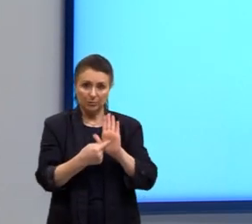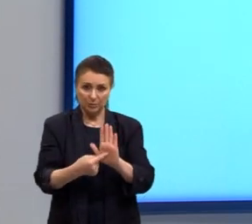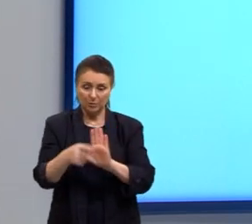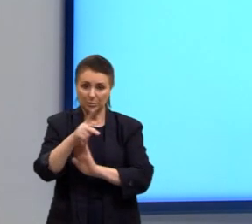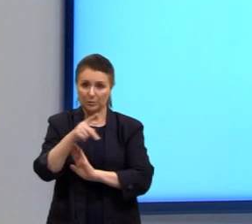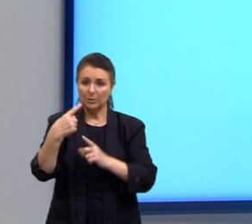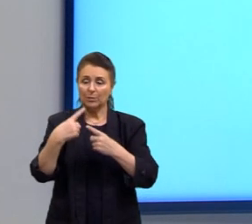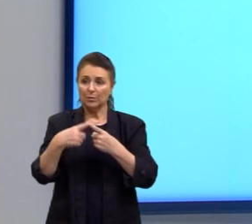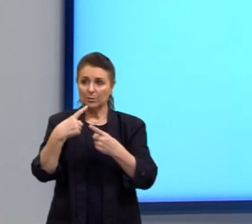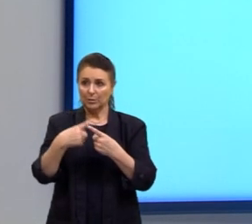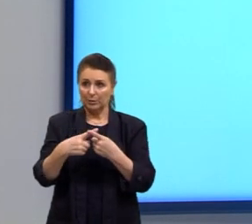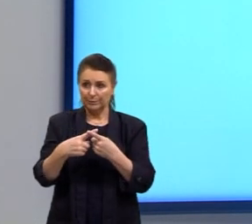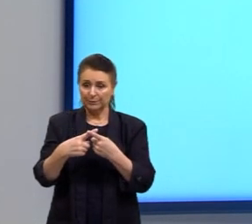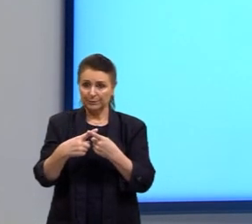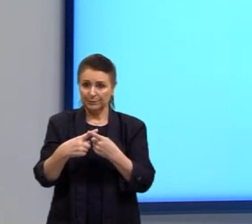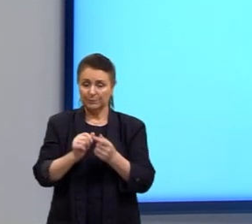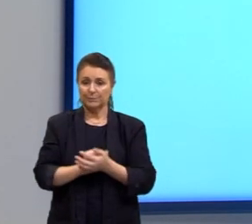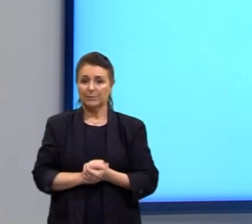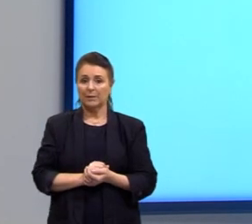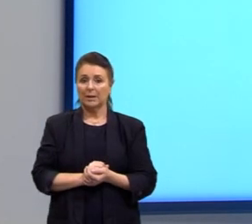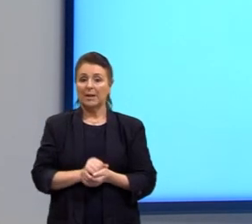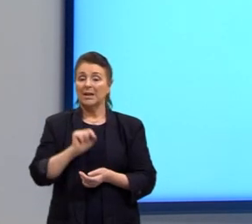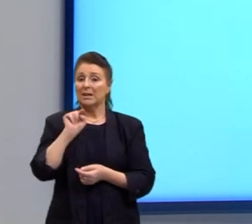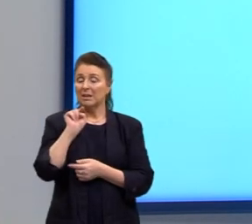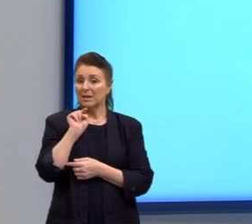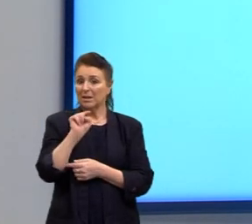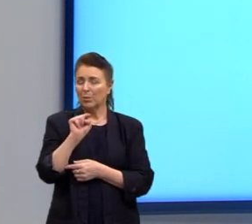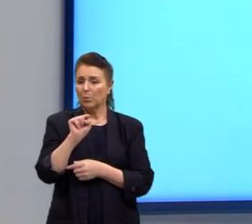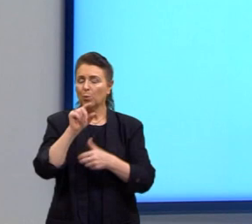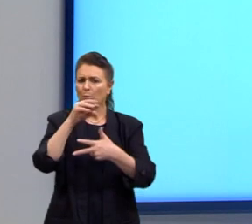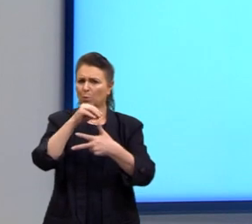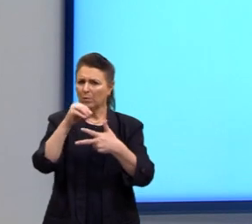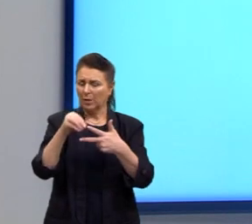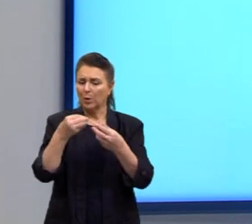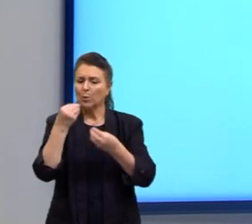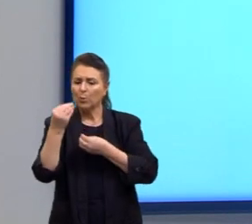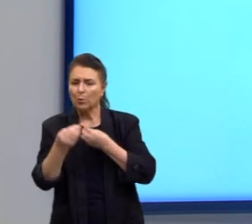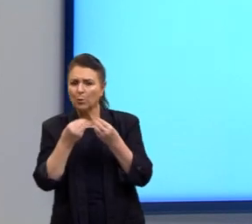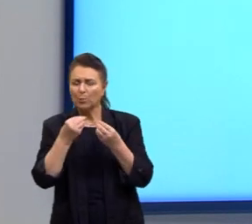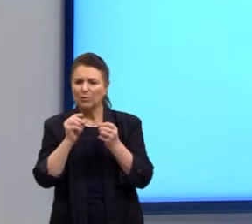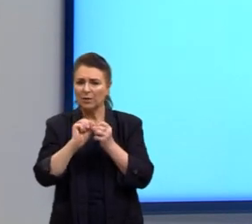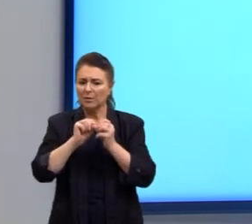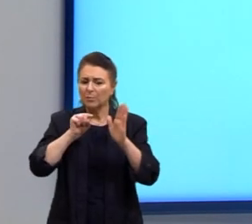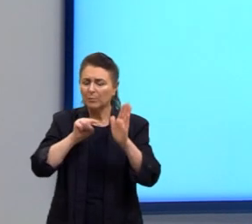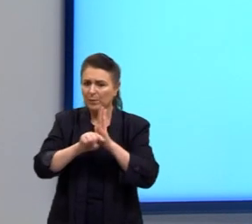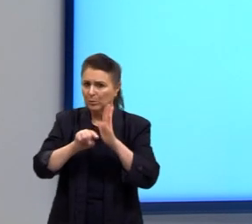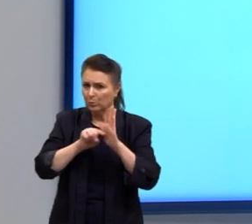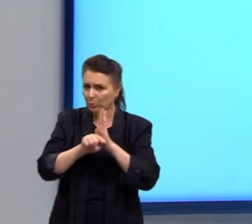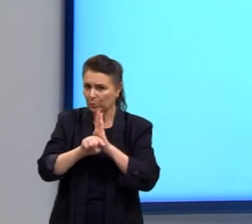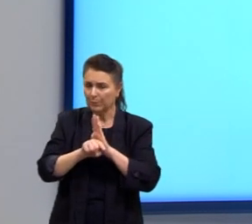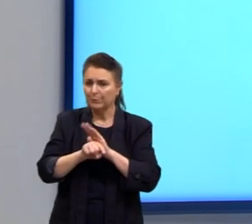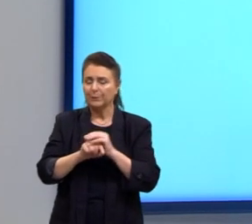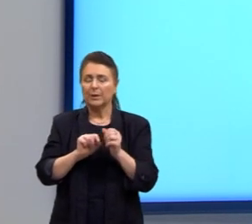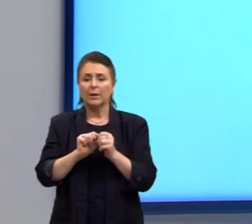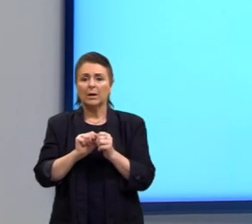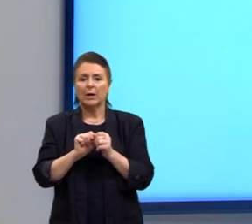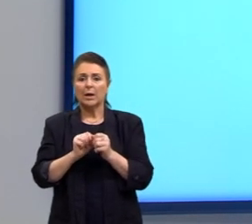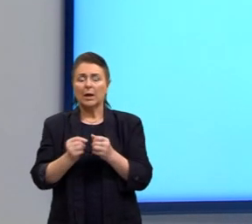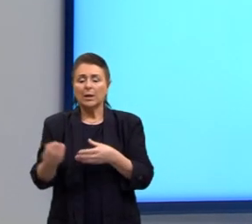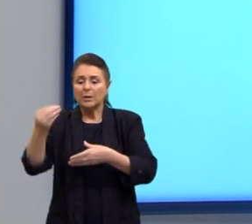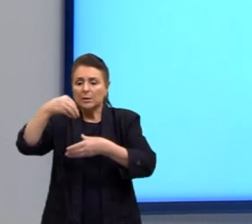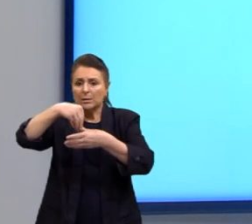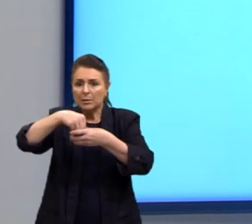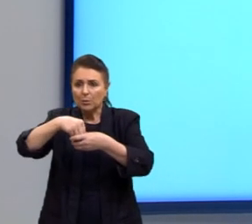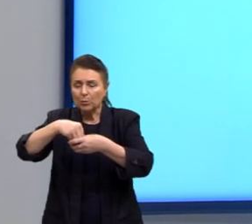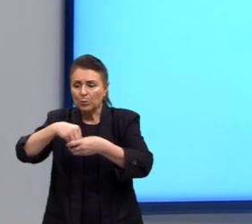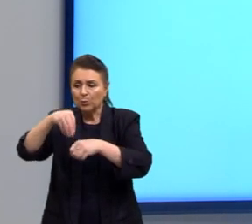por quê, gente? Porque esse, o Enem, como é que o Enem cobrou essa questão? Ele buscou a integração entre